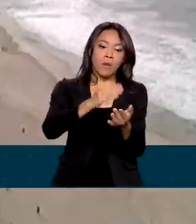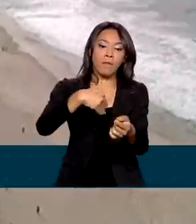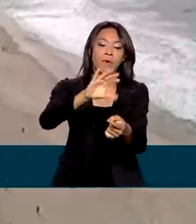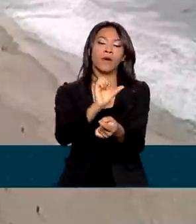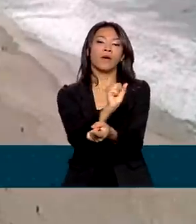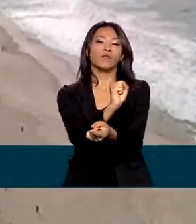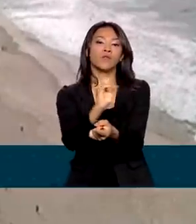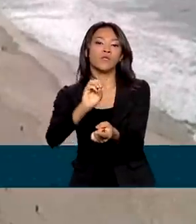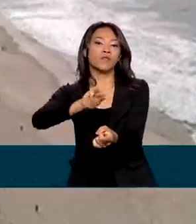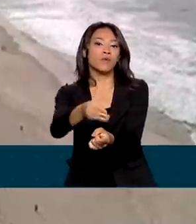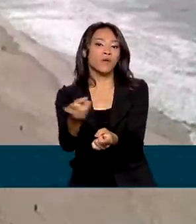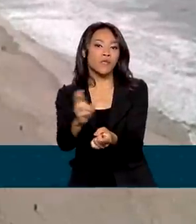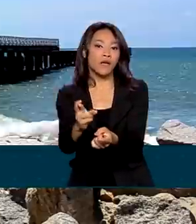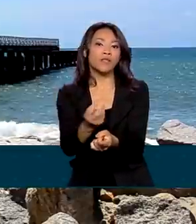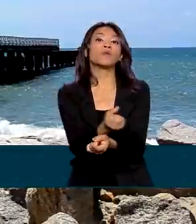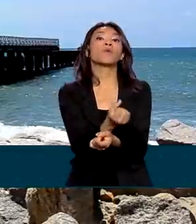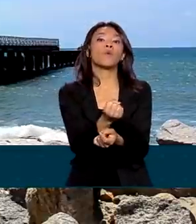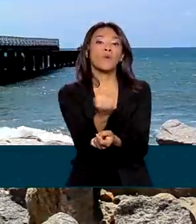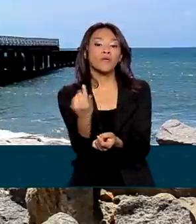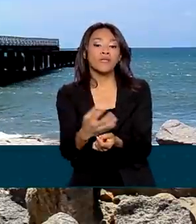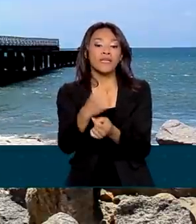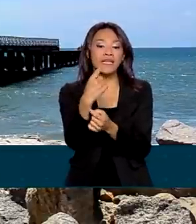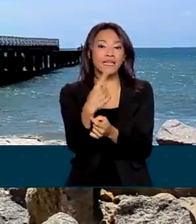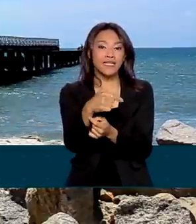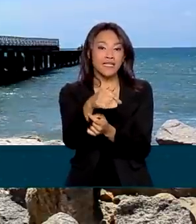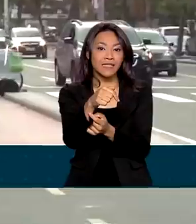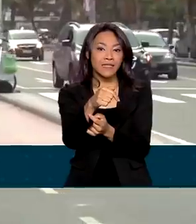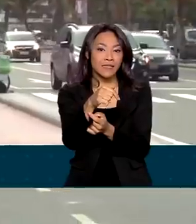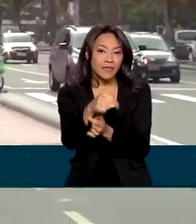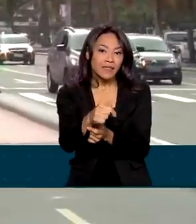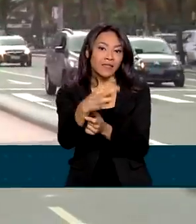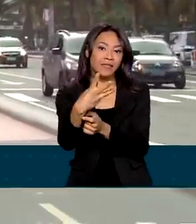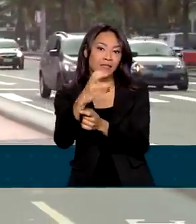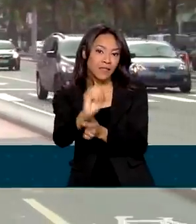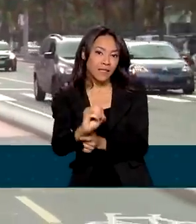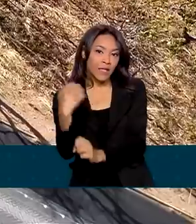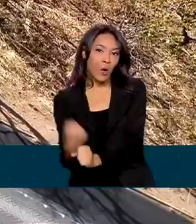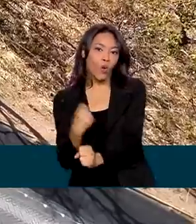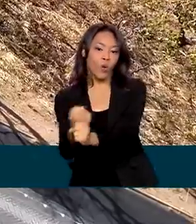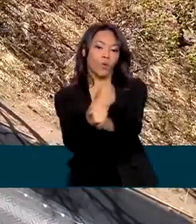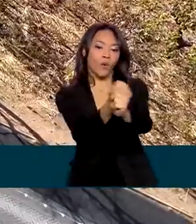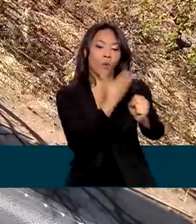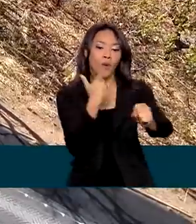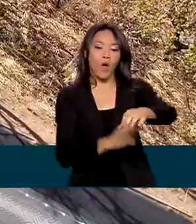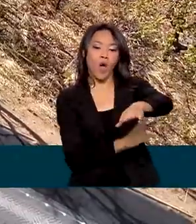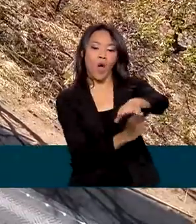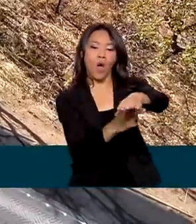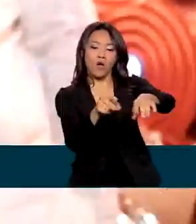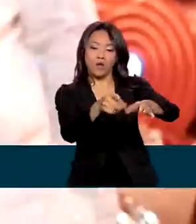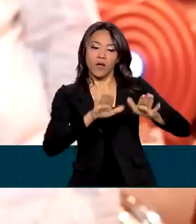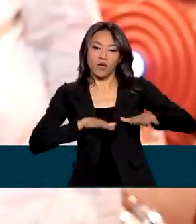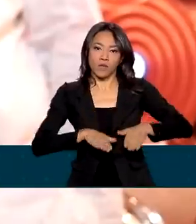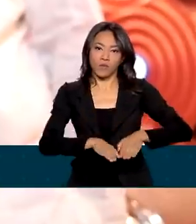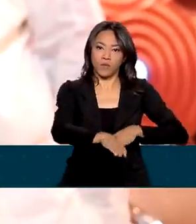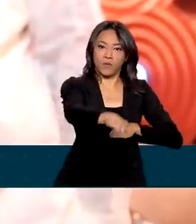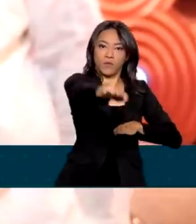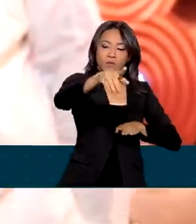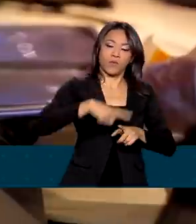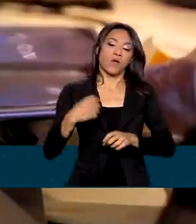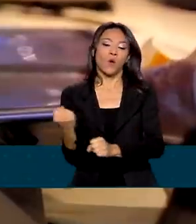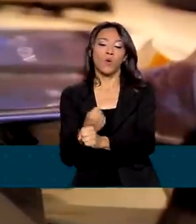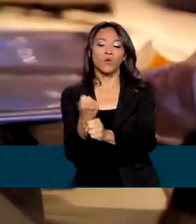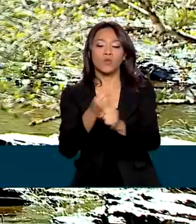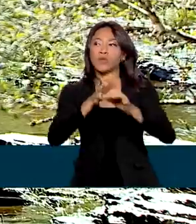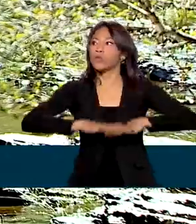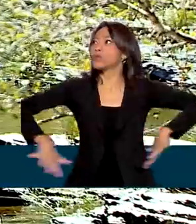em 730 obras, que resultaram na melhoria de orlas, asfalto em rodovias, construção de